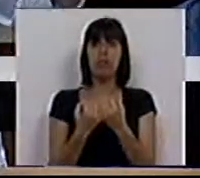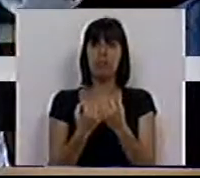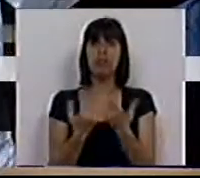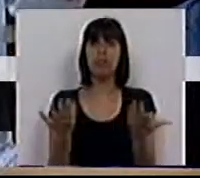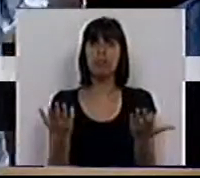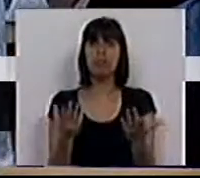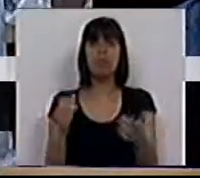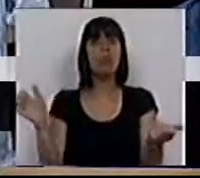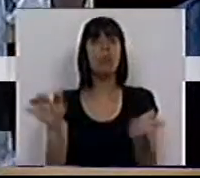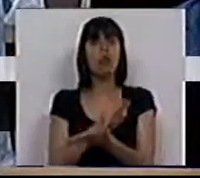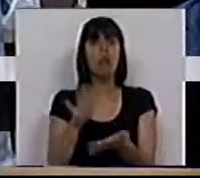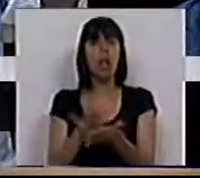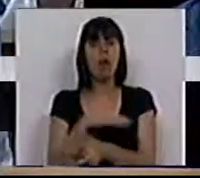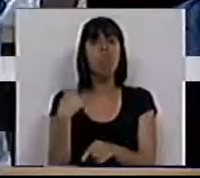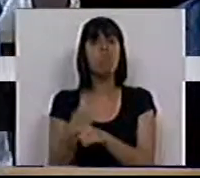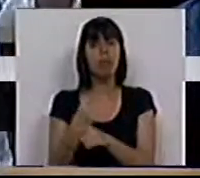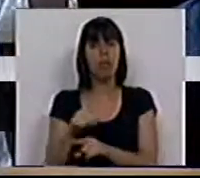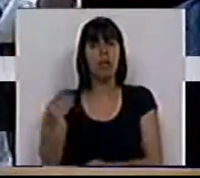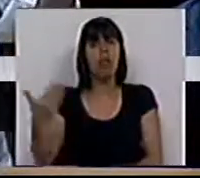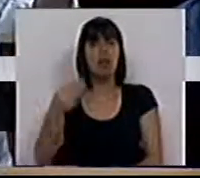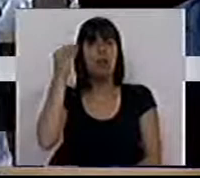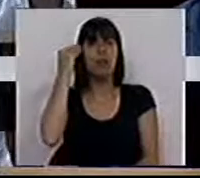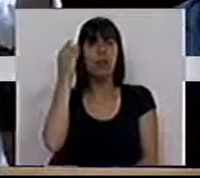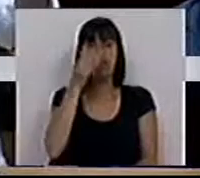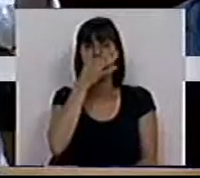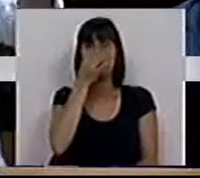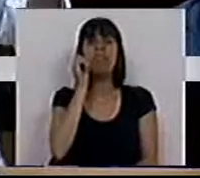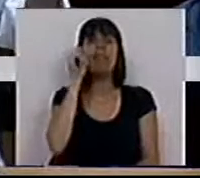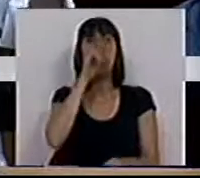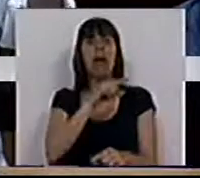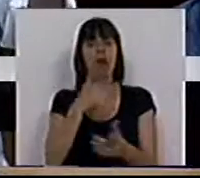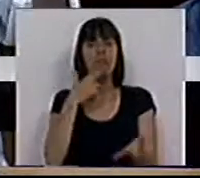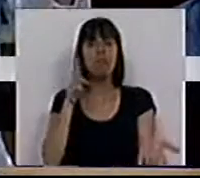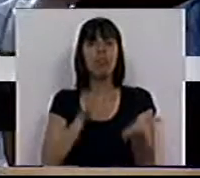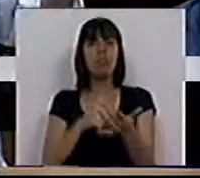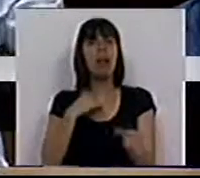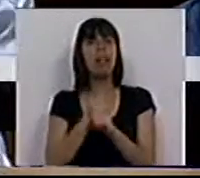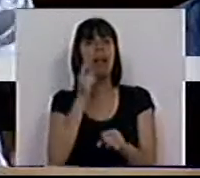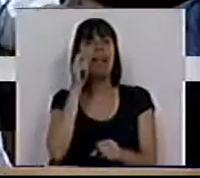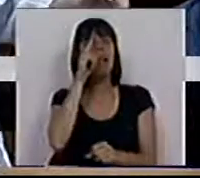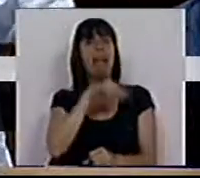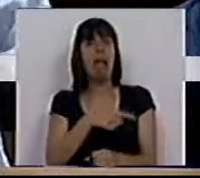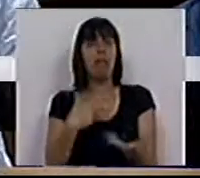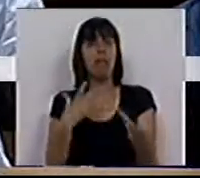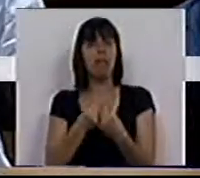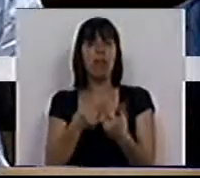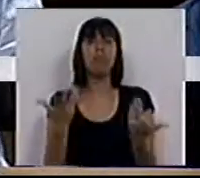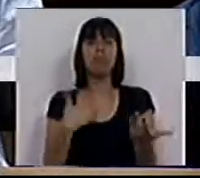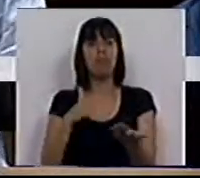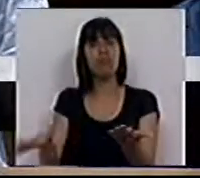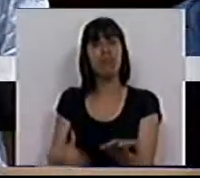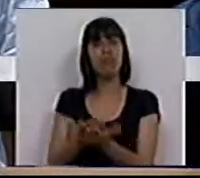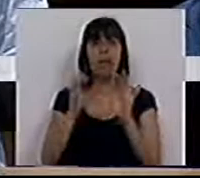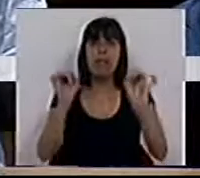e porque os jornalistas também têm o direito a saber para quem é que realmente trabalham, nós apresentamos